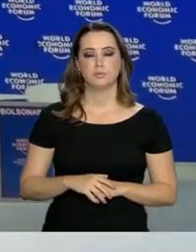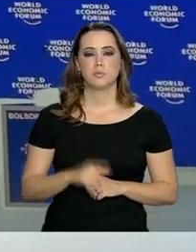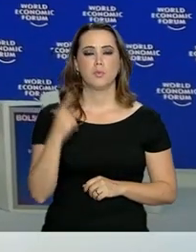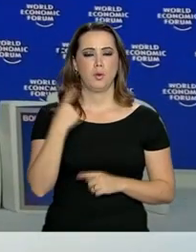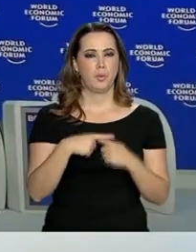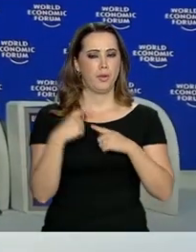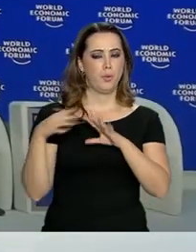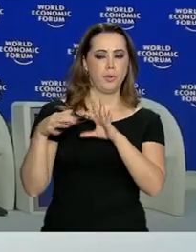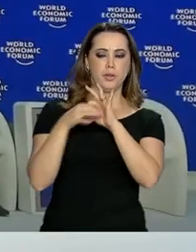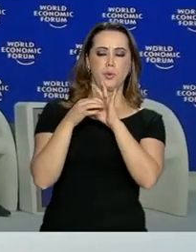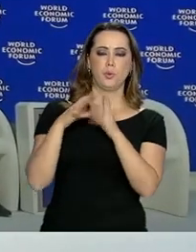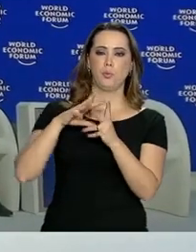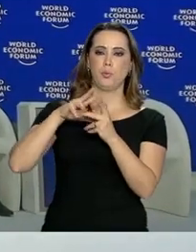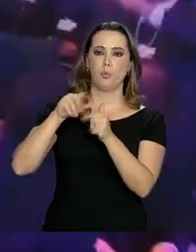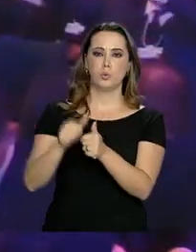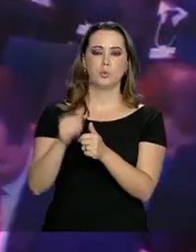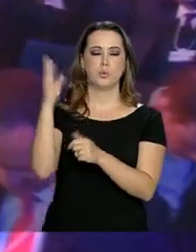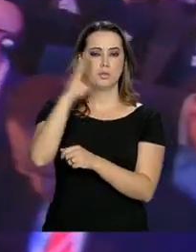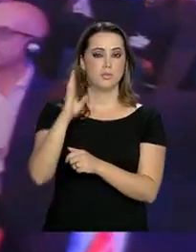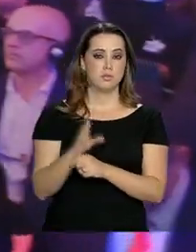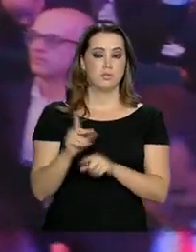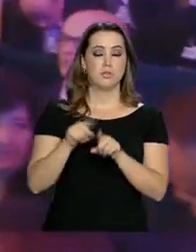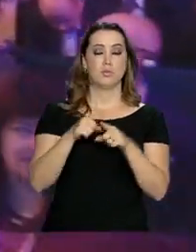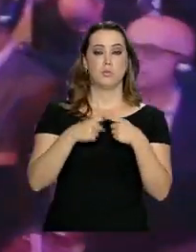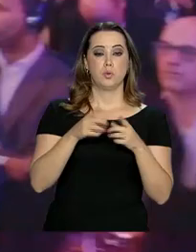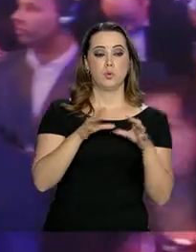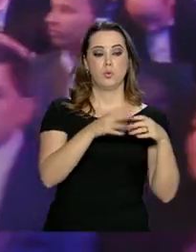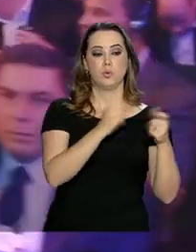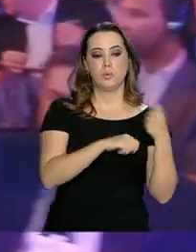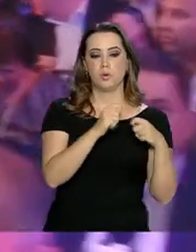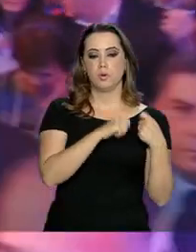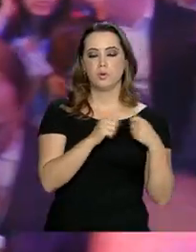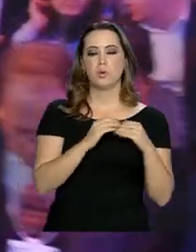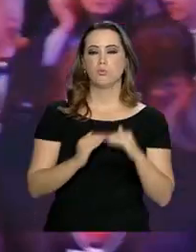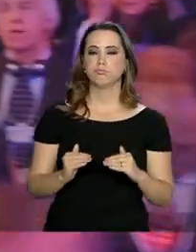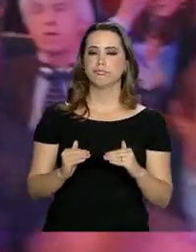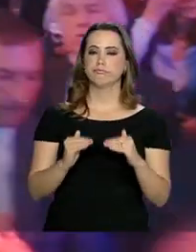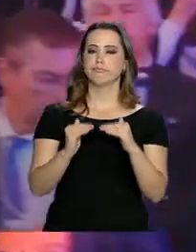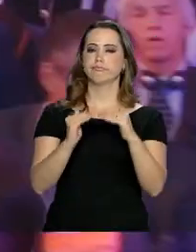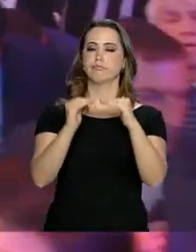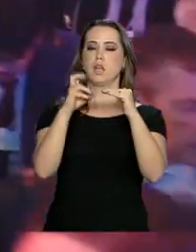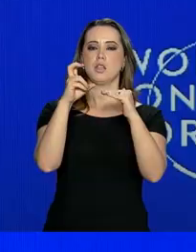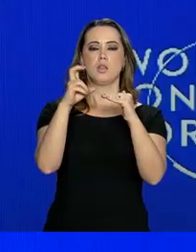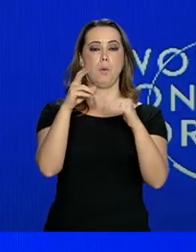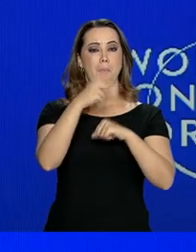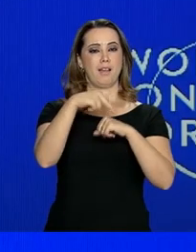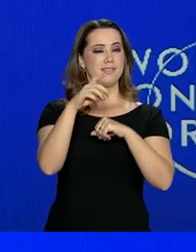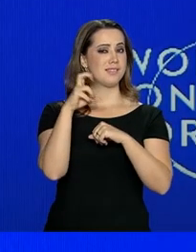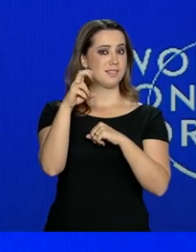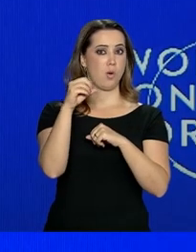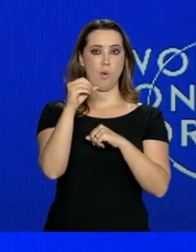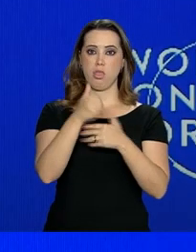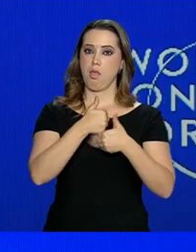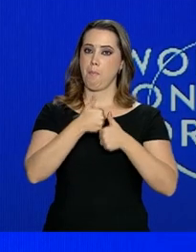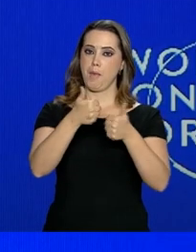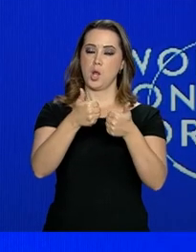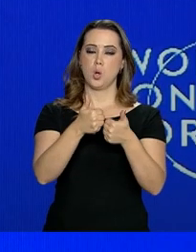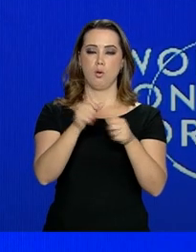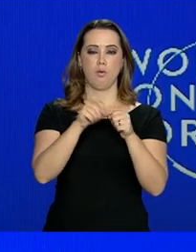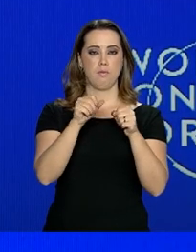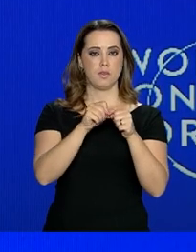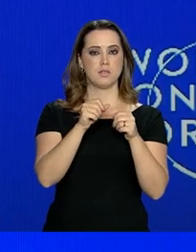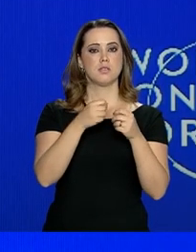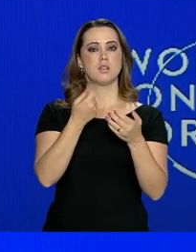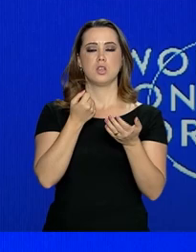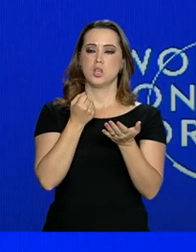integrado ao mundo e a equipe econômica colocará o país entre os 50 melhores para fazer negócios. Vamos diminuir a carga tributária,